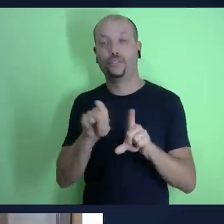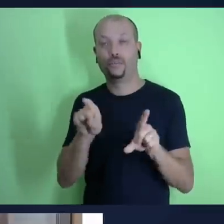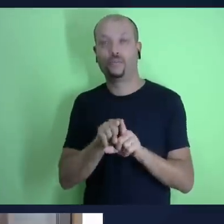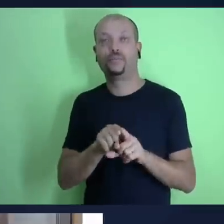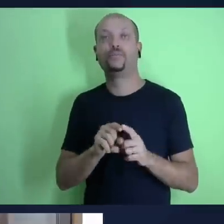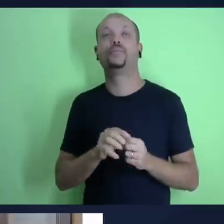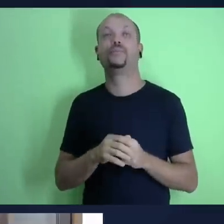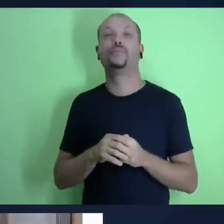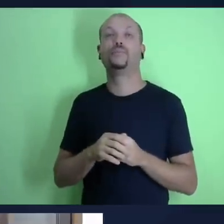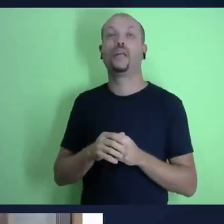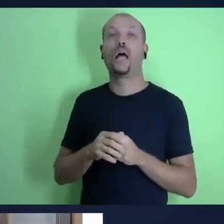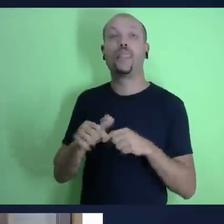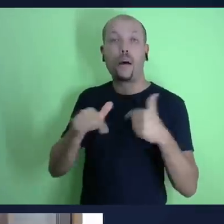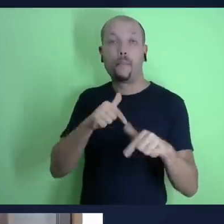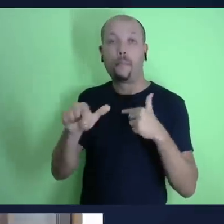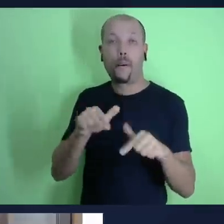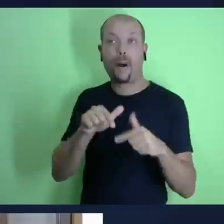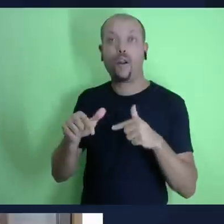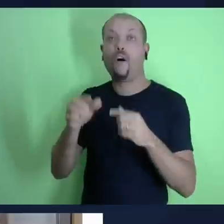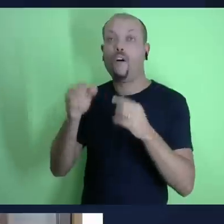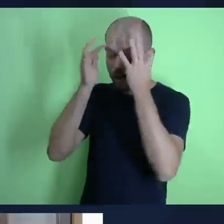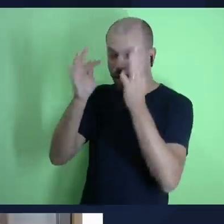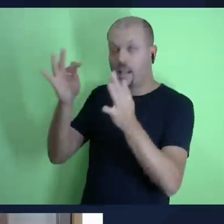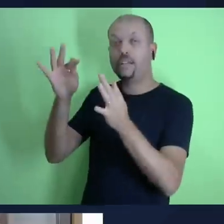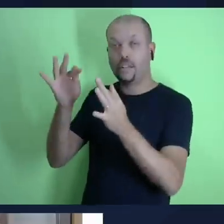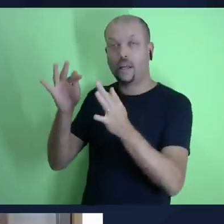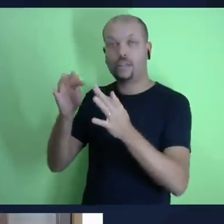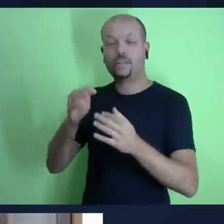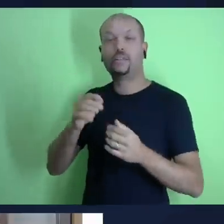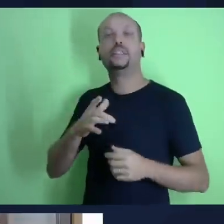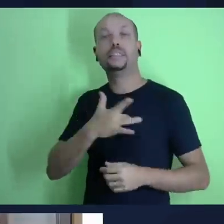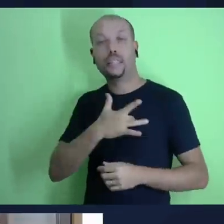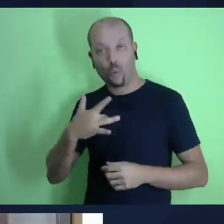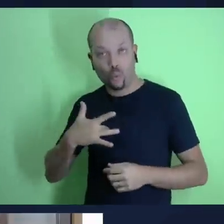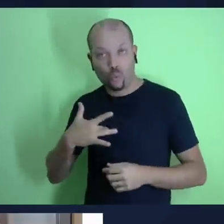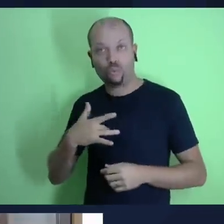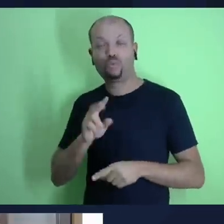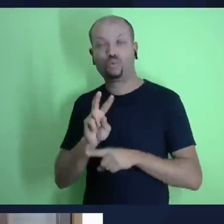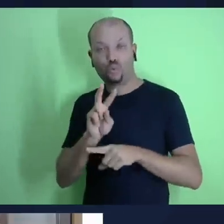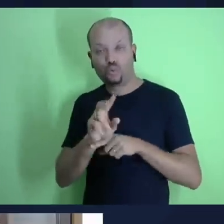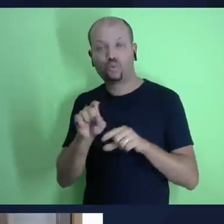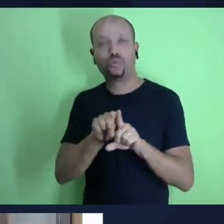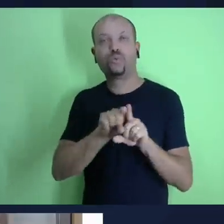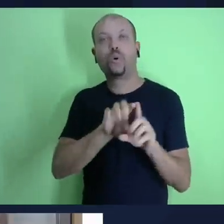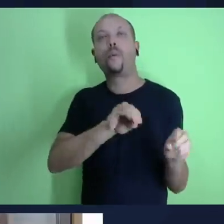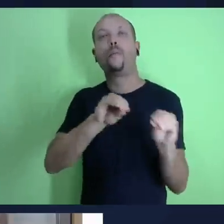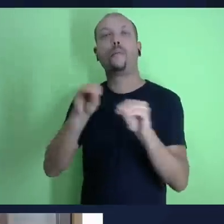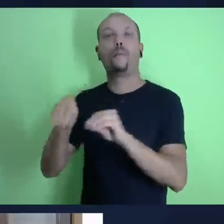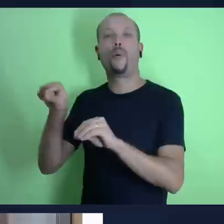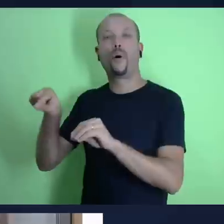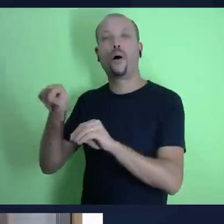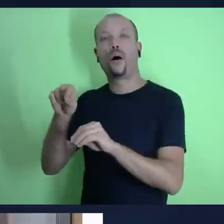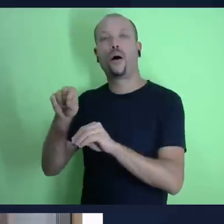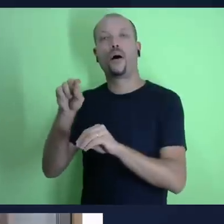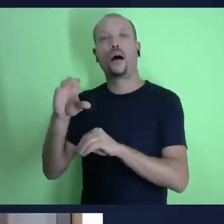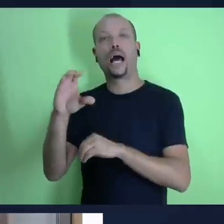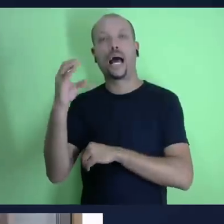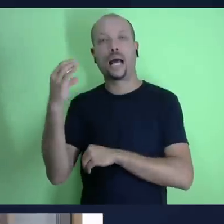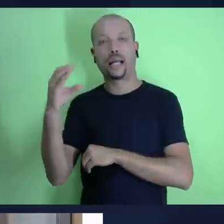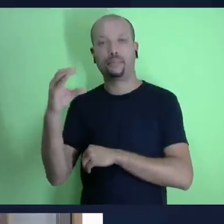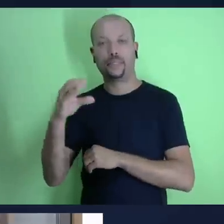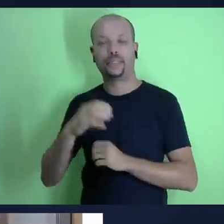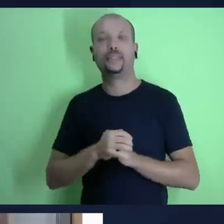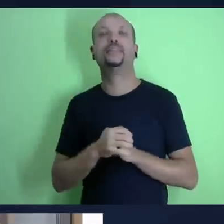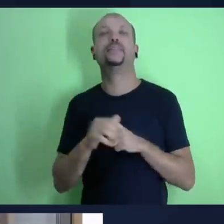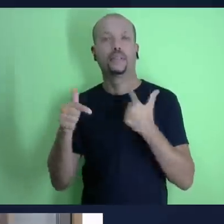liderava exatamente o ministério de mordomia cristã de fidelidade também o ministério da saúde depois ele se mudou